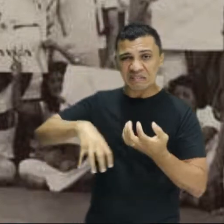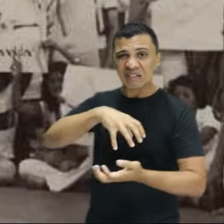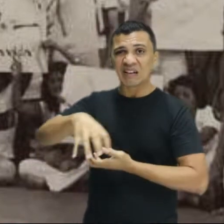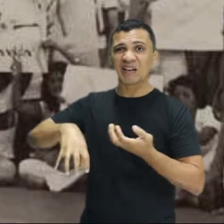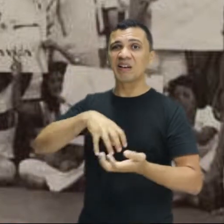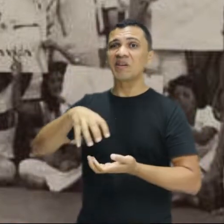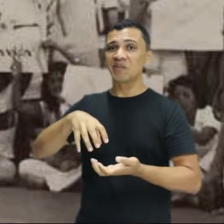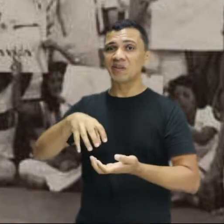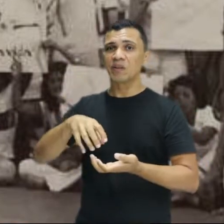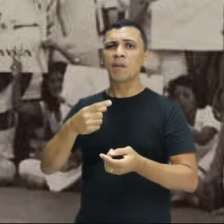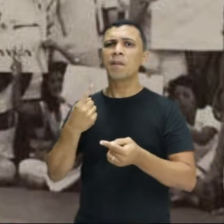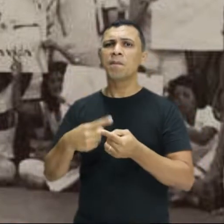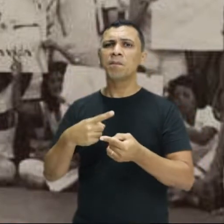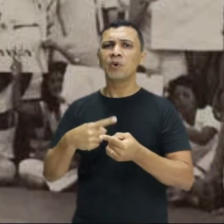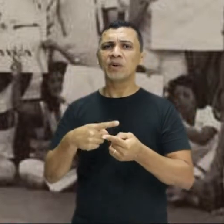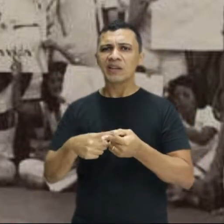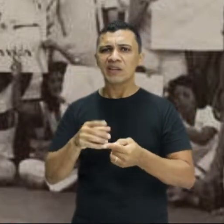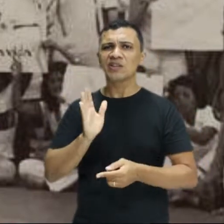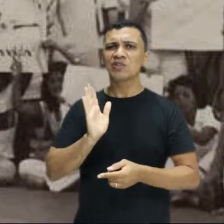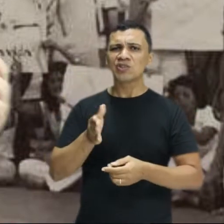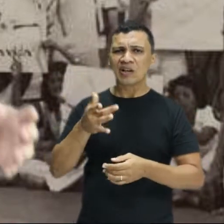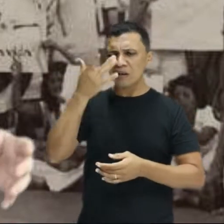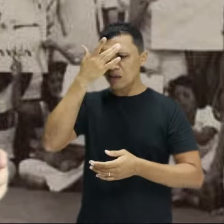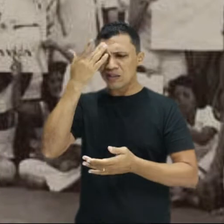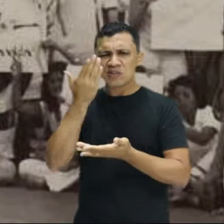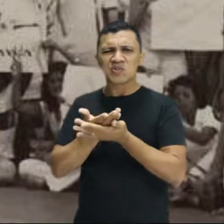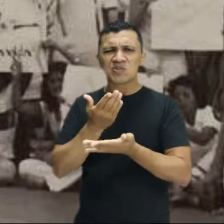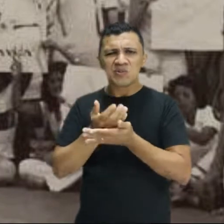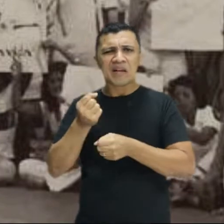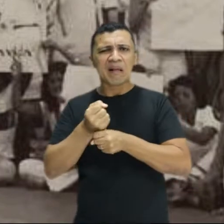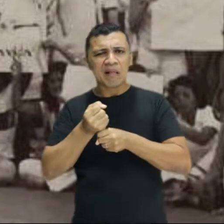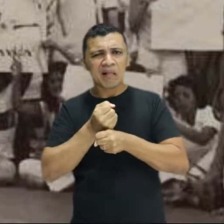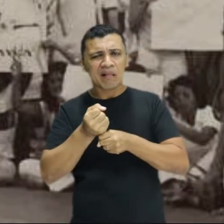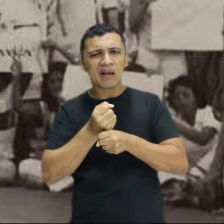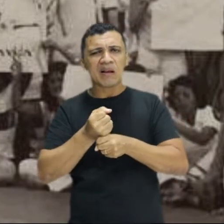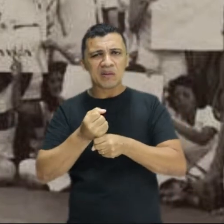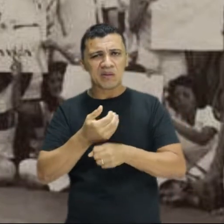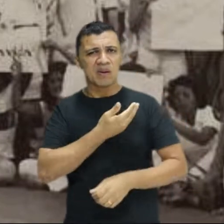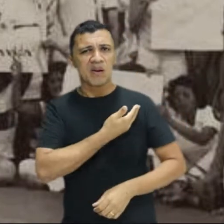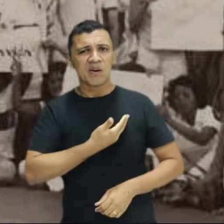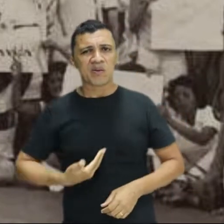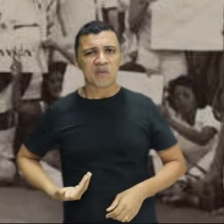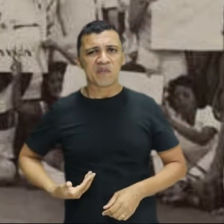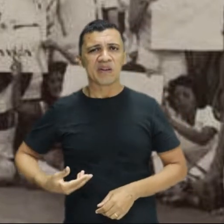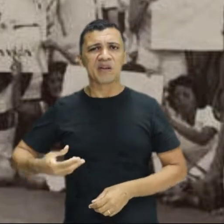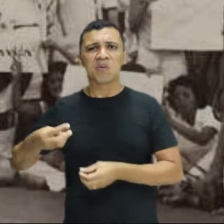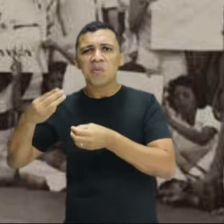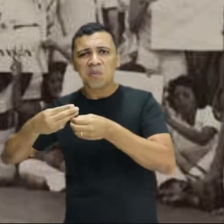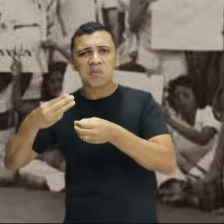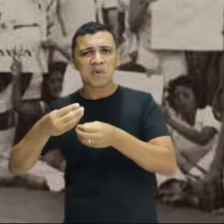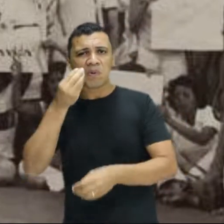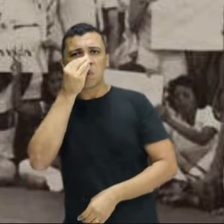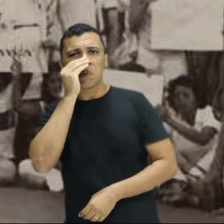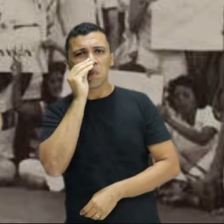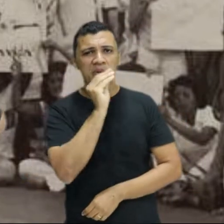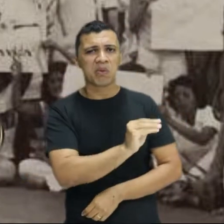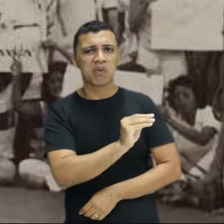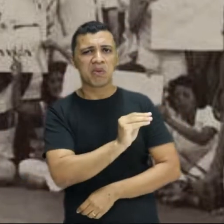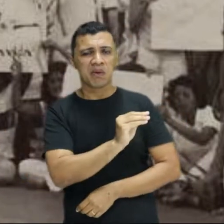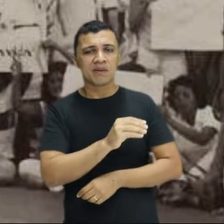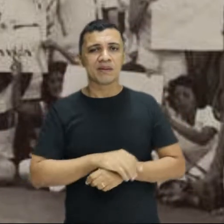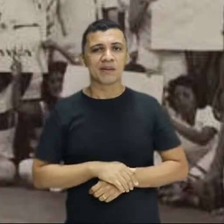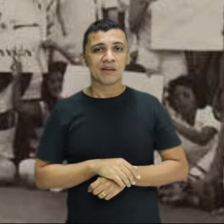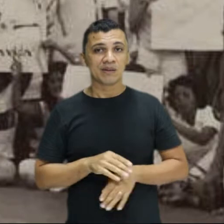Porque os estudantes, há tempo, já haviam sido meio que ignorados pelo governo, tanto municipal quanto estadual. E a